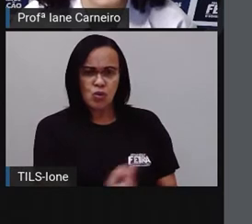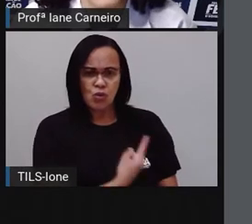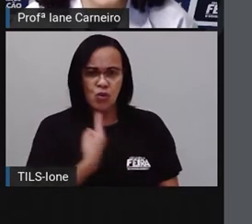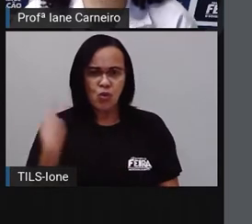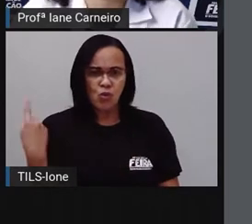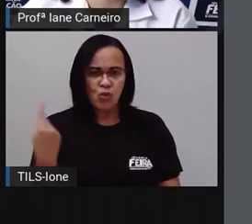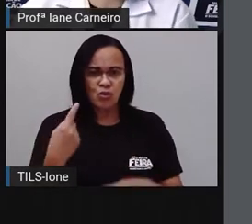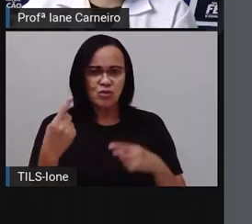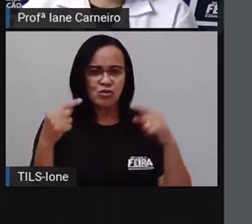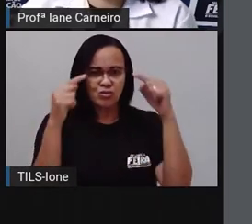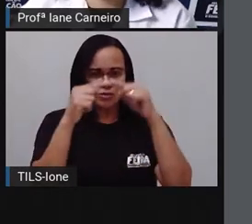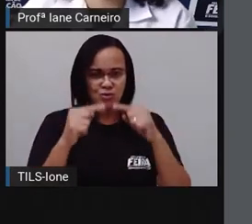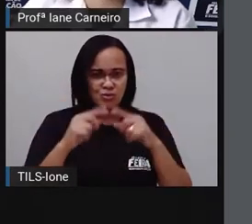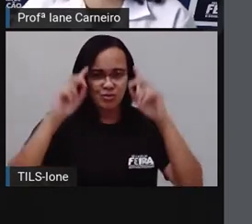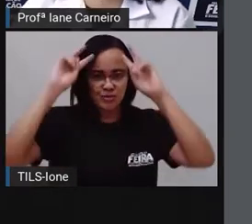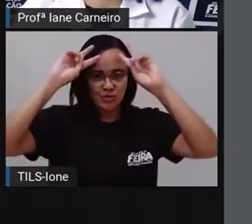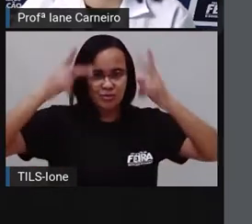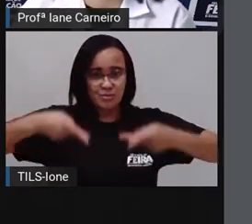gente.